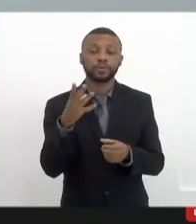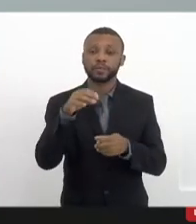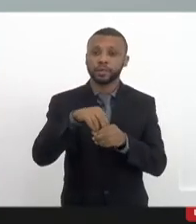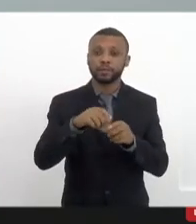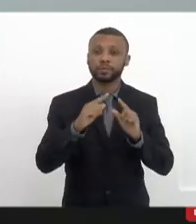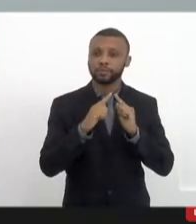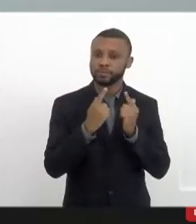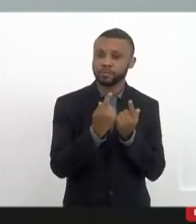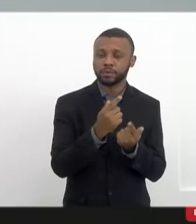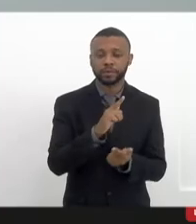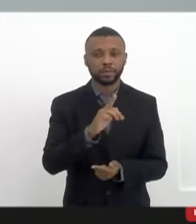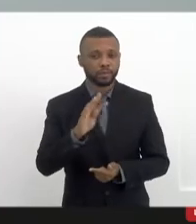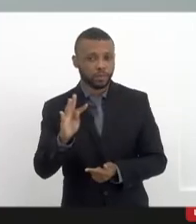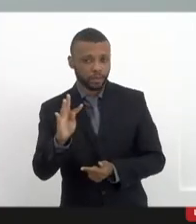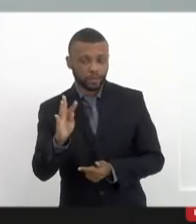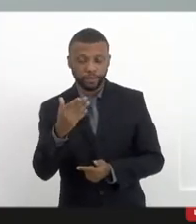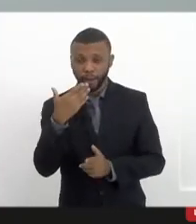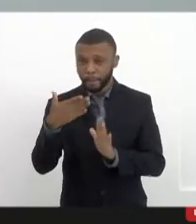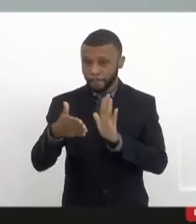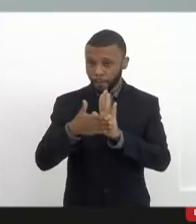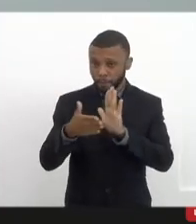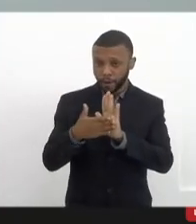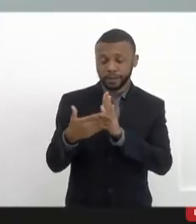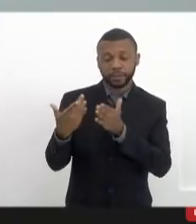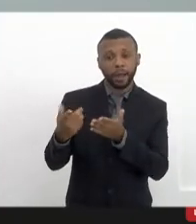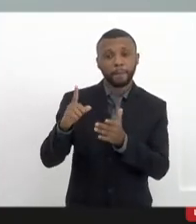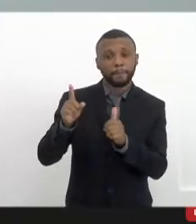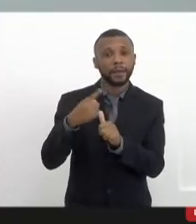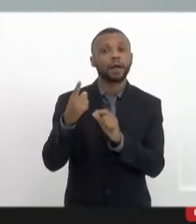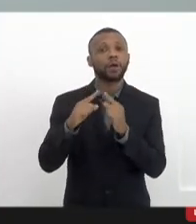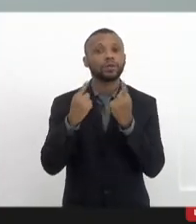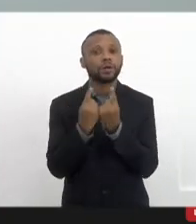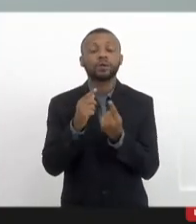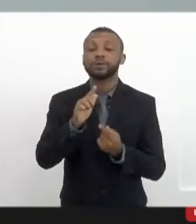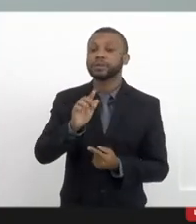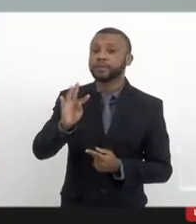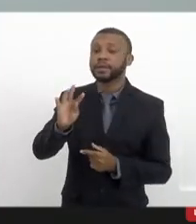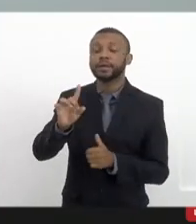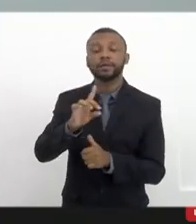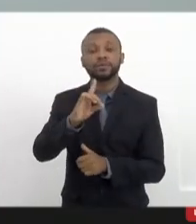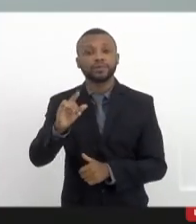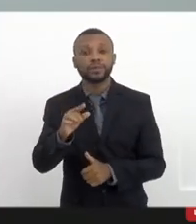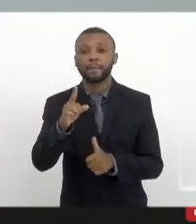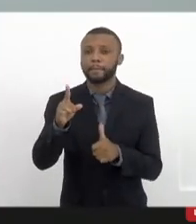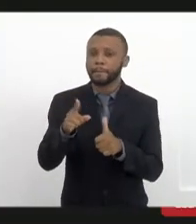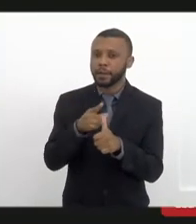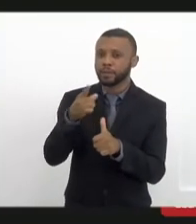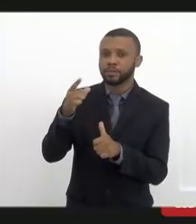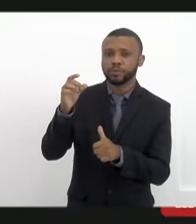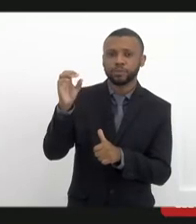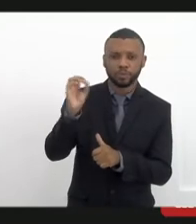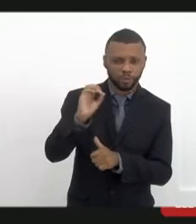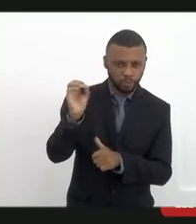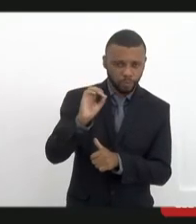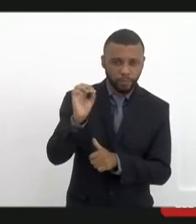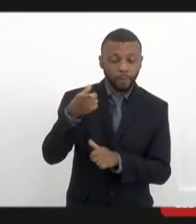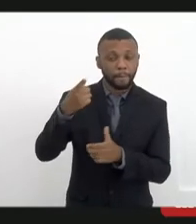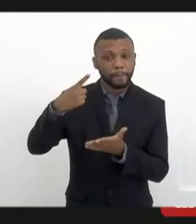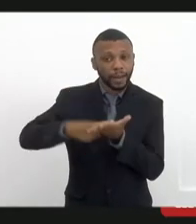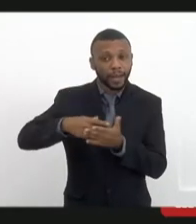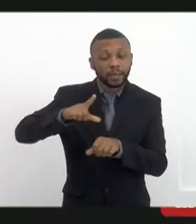fica proposto, então, o GT, a primeira reunião do GT dia 1º de outubro às 11 horas. Às 11 horas, reunião